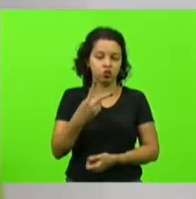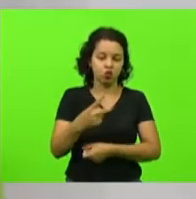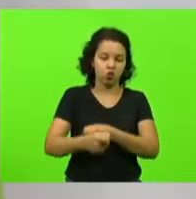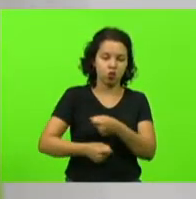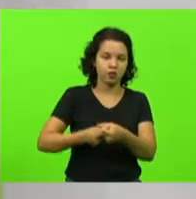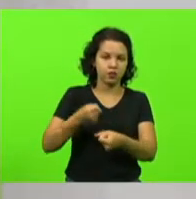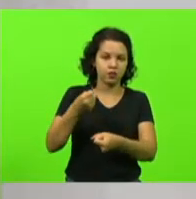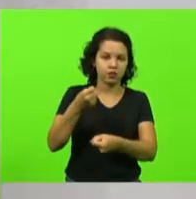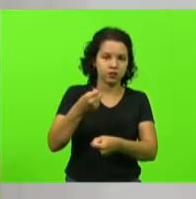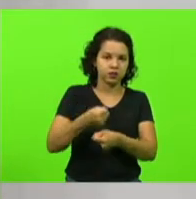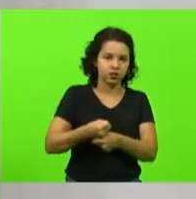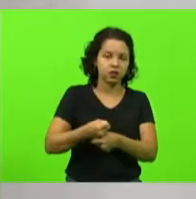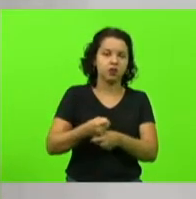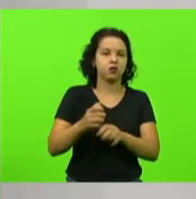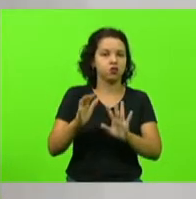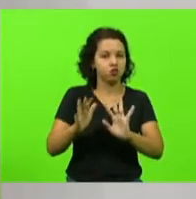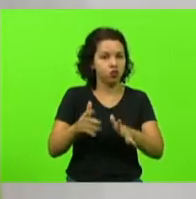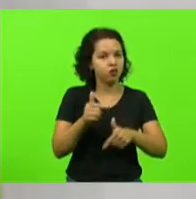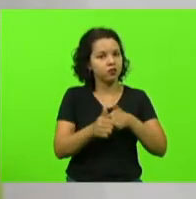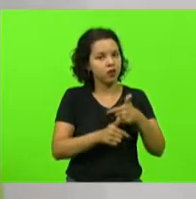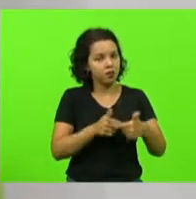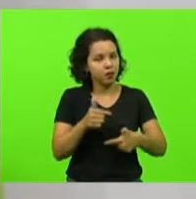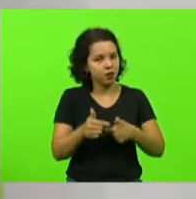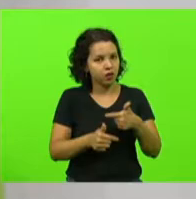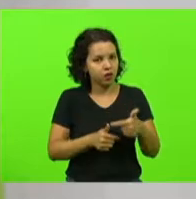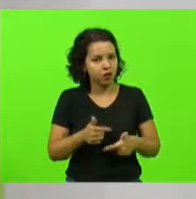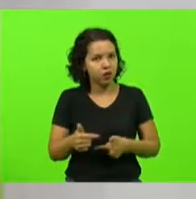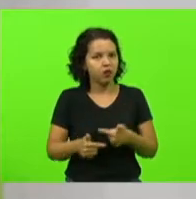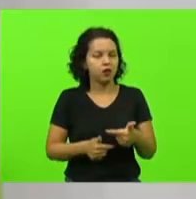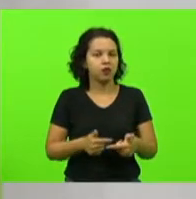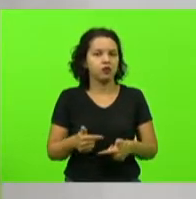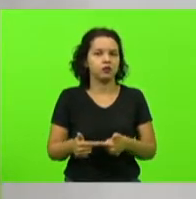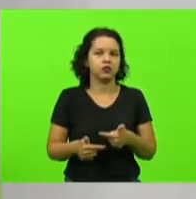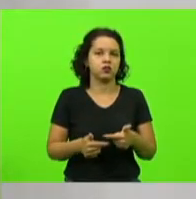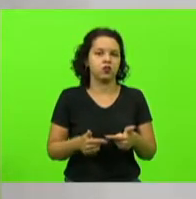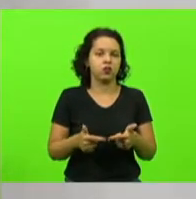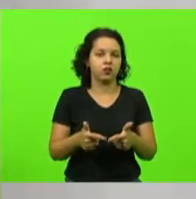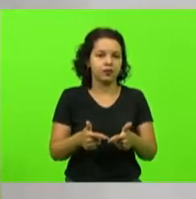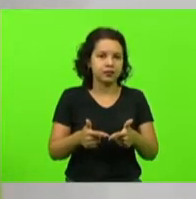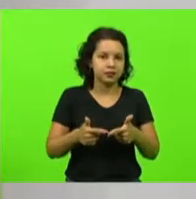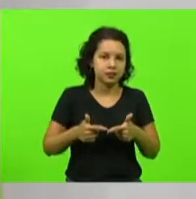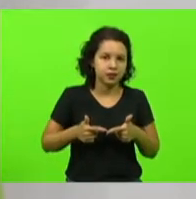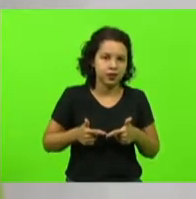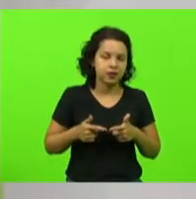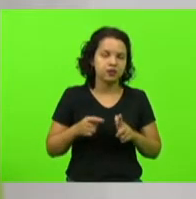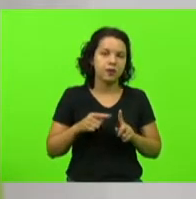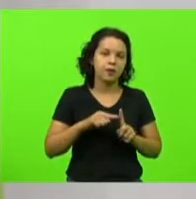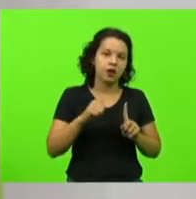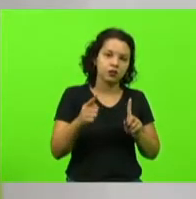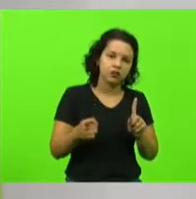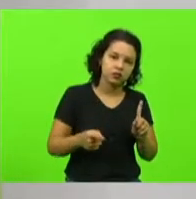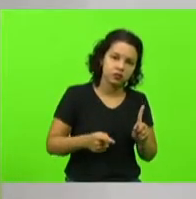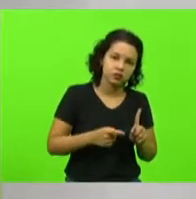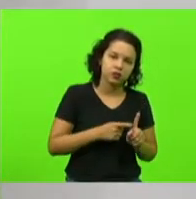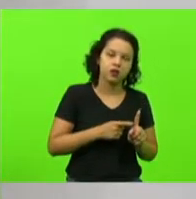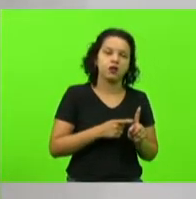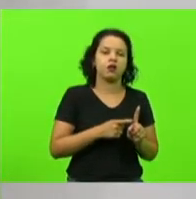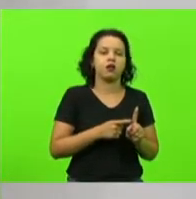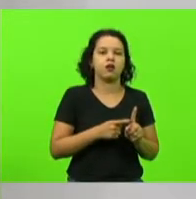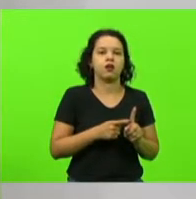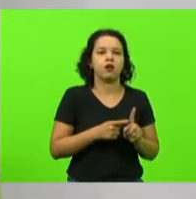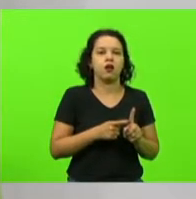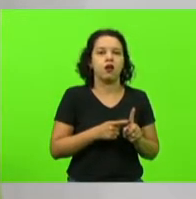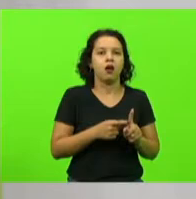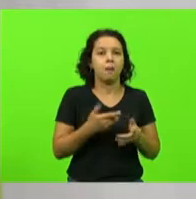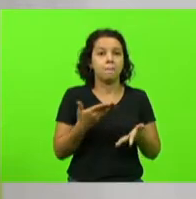como trabalhadoras de terem tido licença, maternidade, terem engravidado, perdem